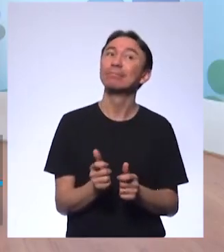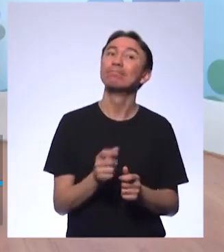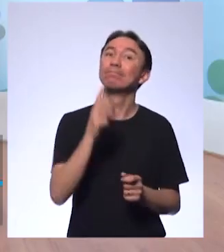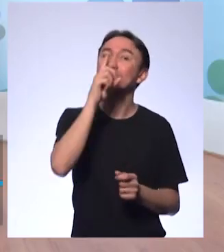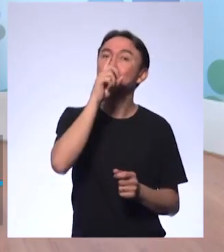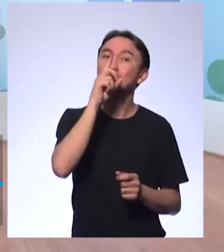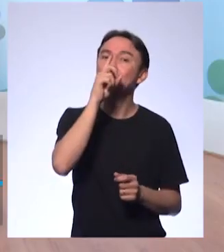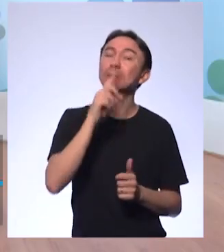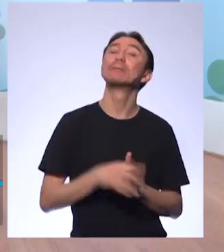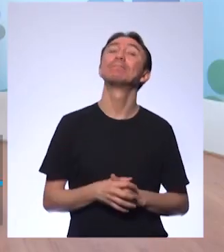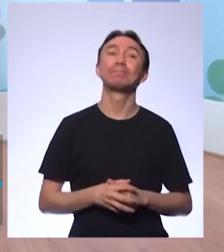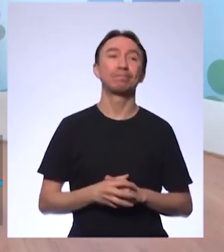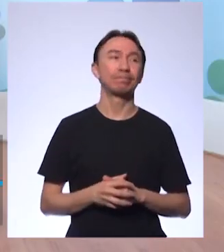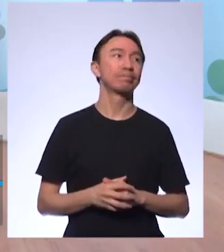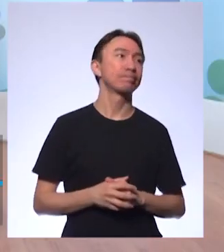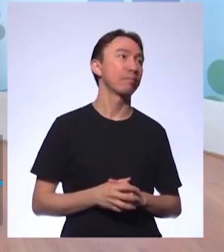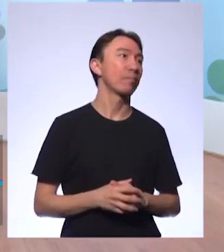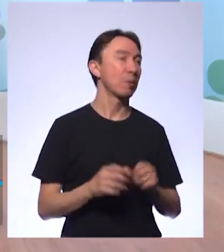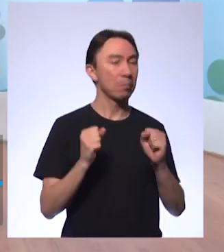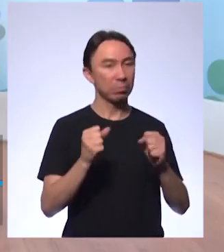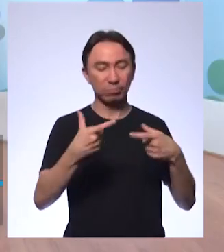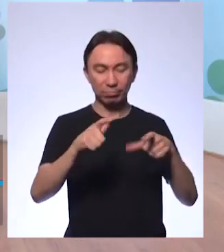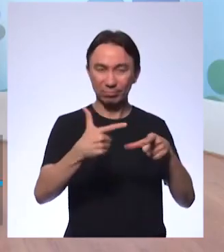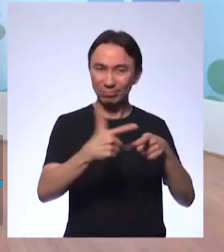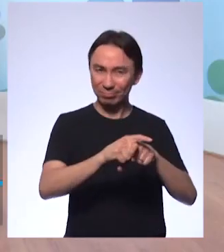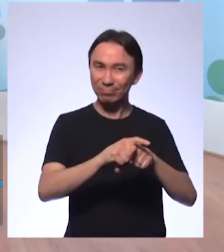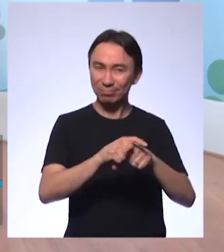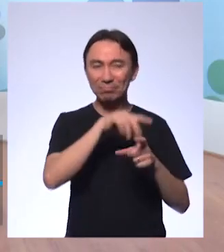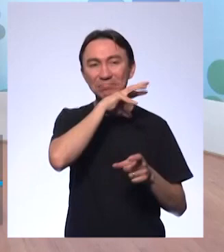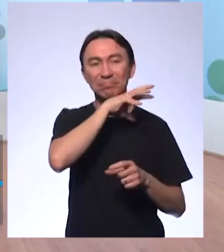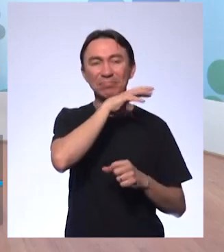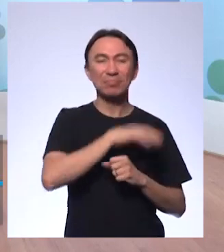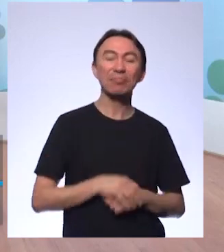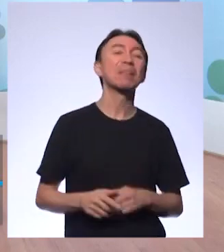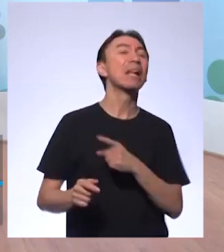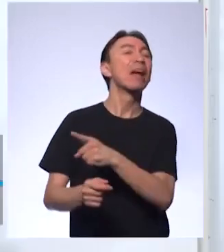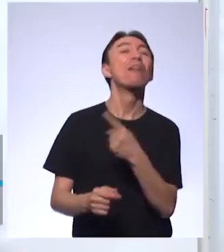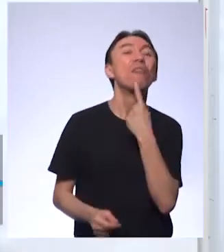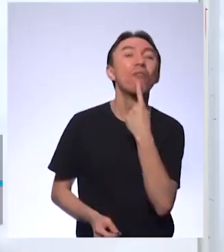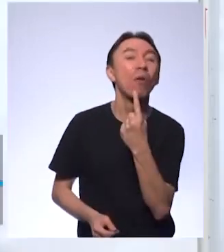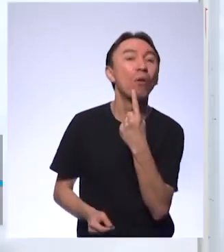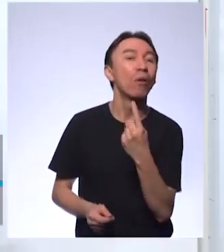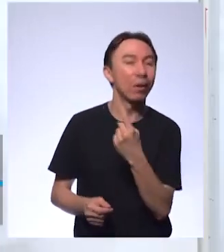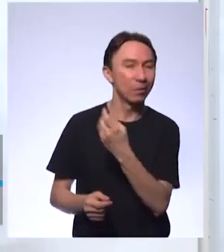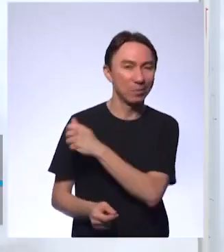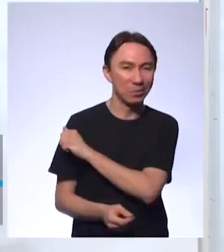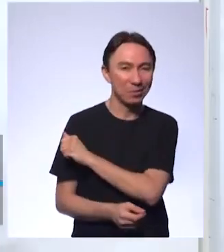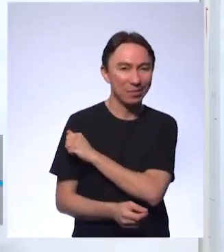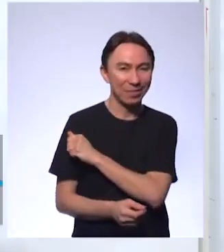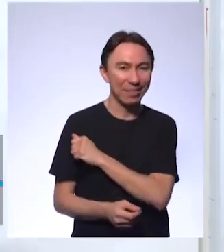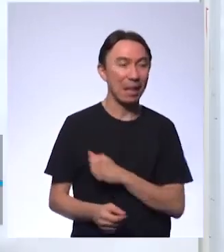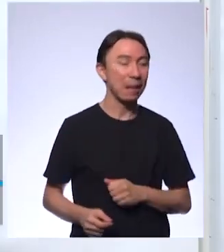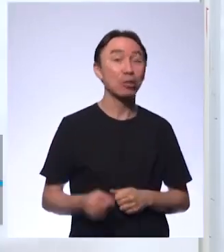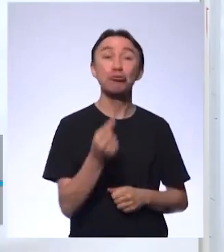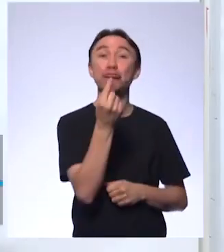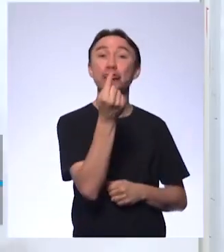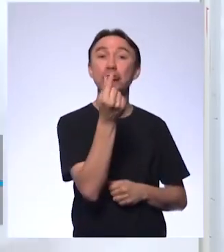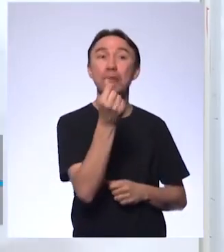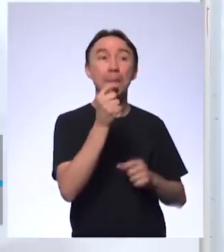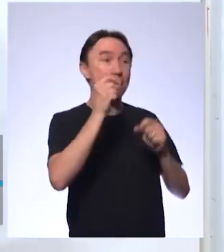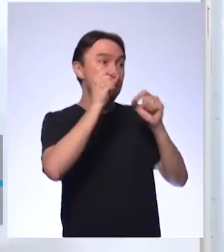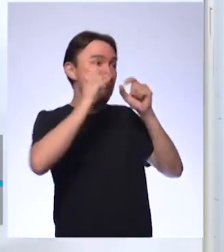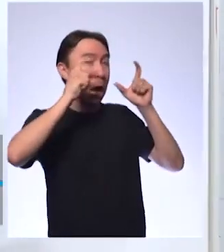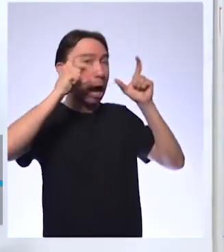aula, mas eu queria comentar essa questão que o colega colocou muito bem do dinheiro, da grana porque, às vezes, eu vejo um vizinho meu lá lavando a